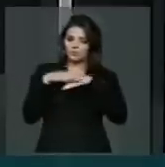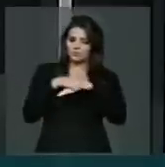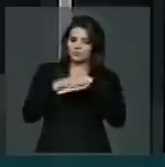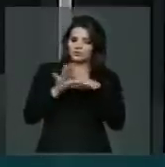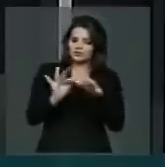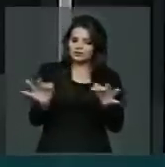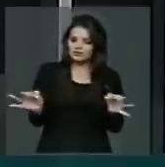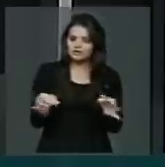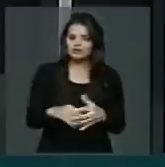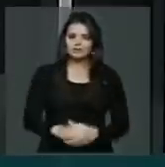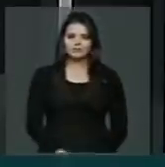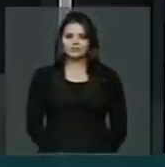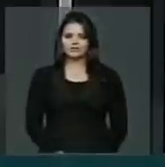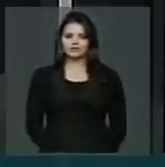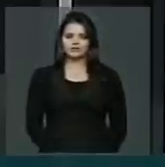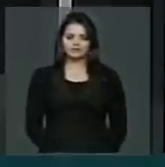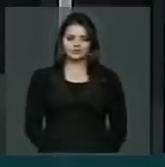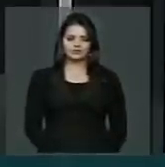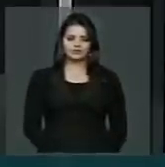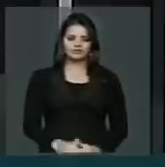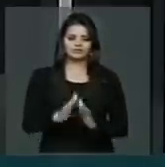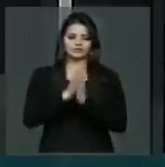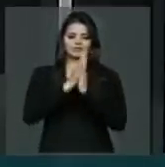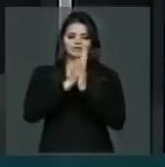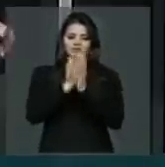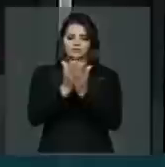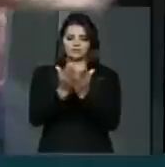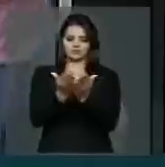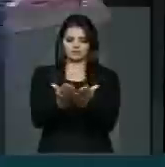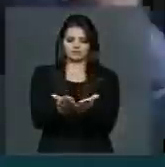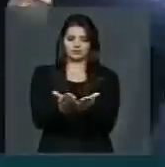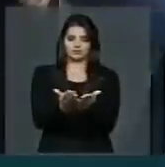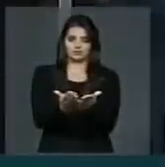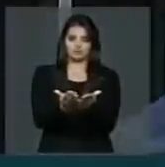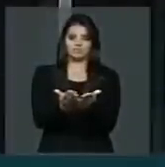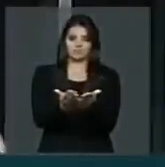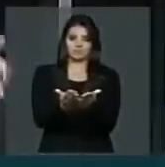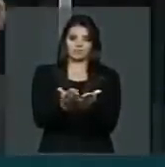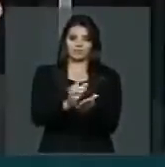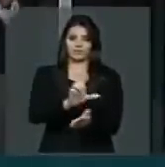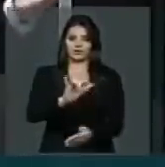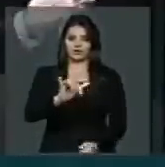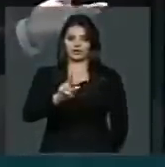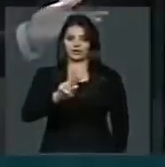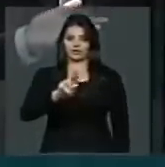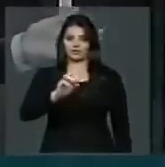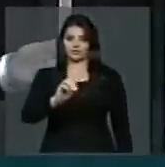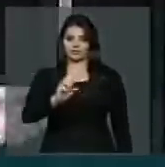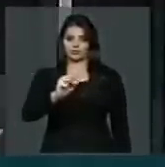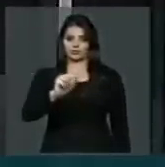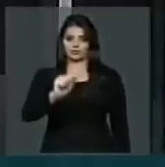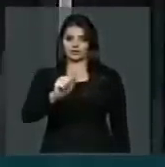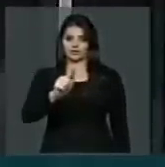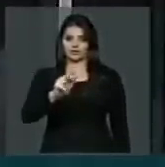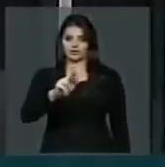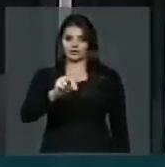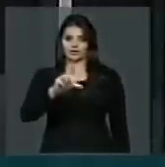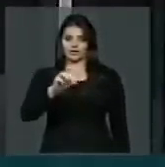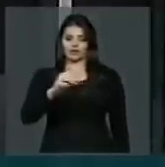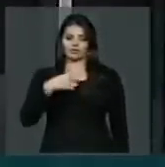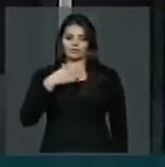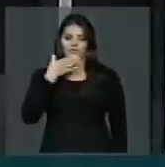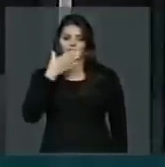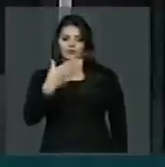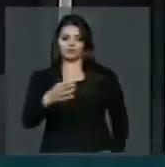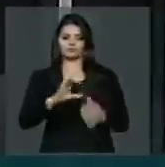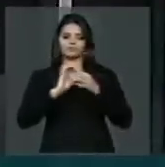abrir o livro sagrado e peço autorização aqui às autoridades